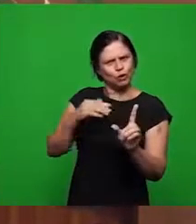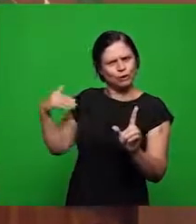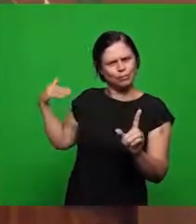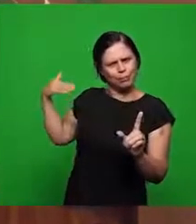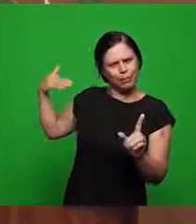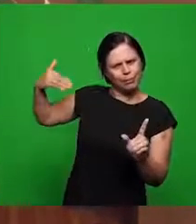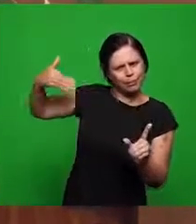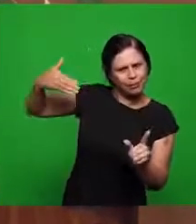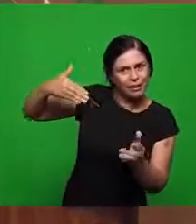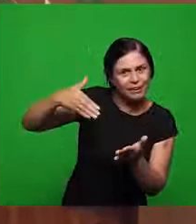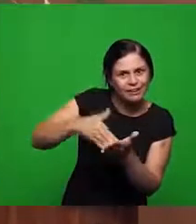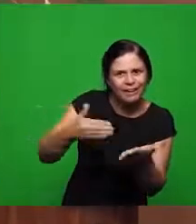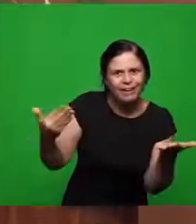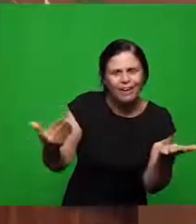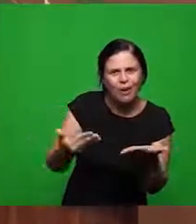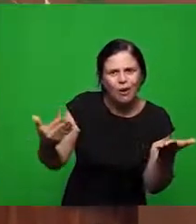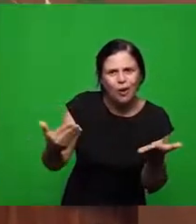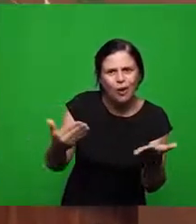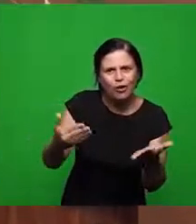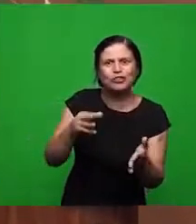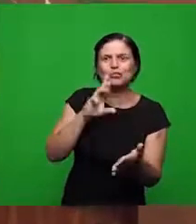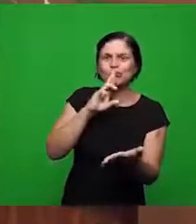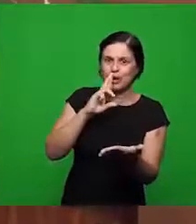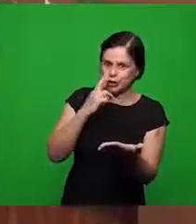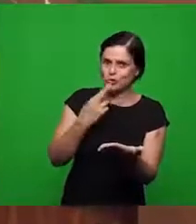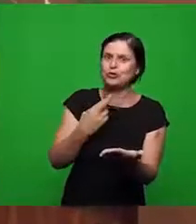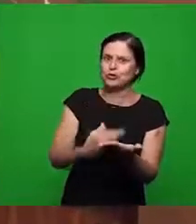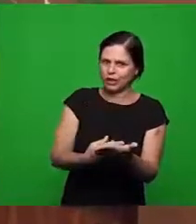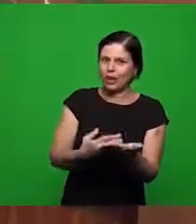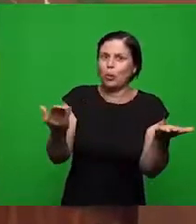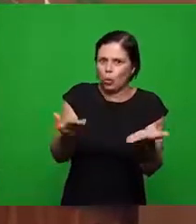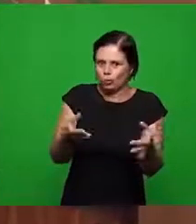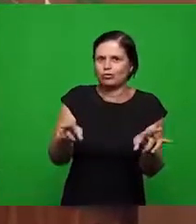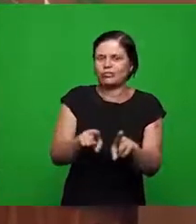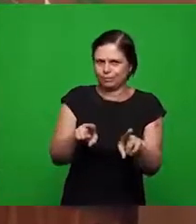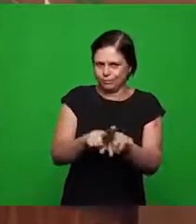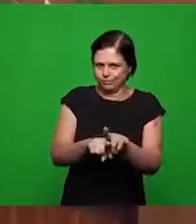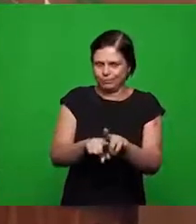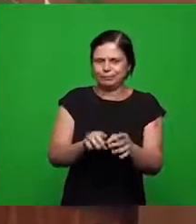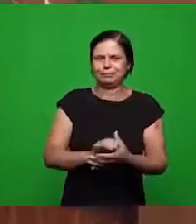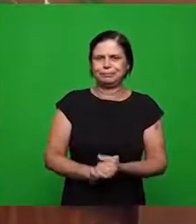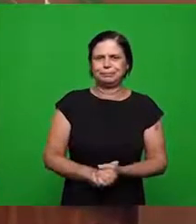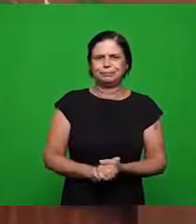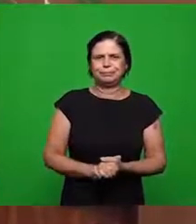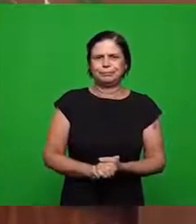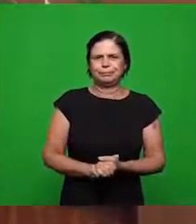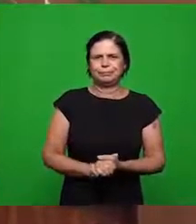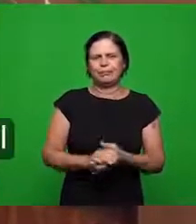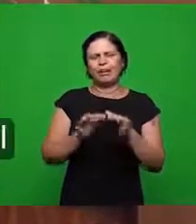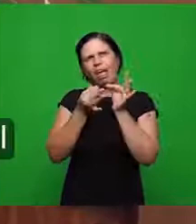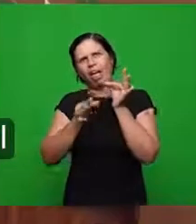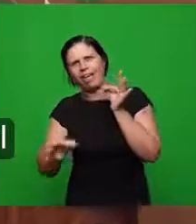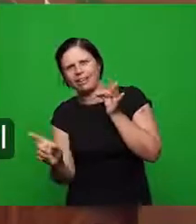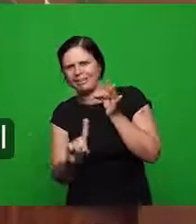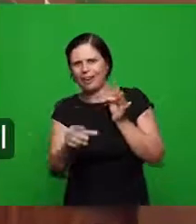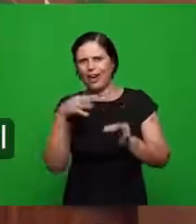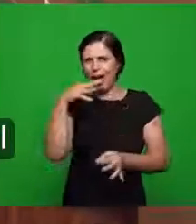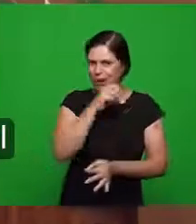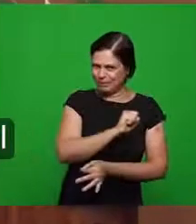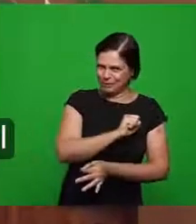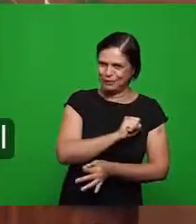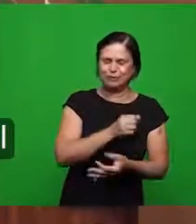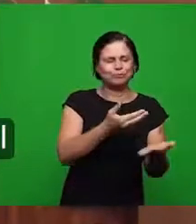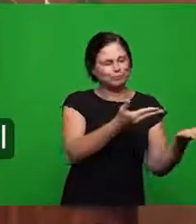até nós e os seus resultados nos nossos dias sem delongas eu vou passar